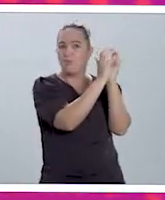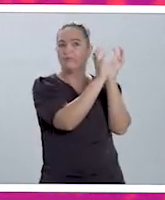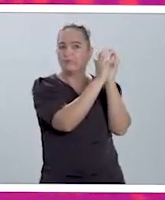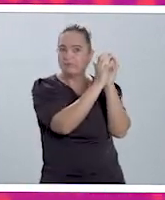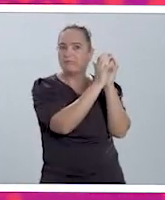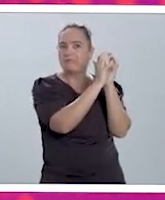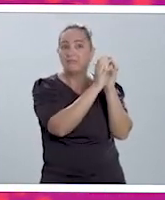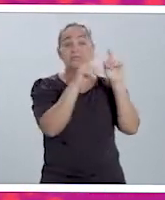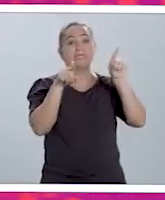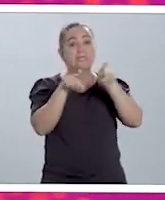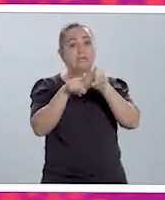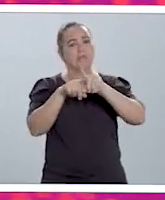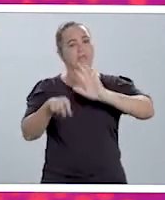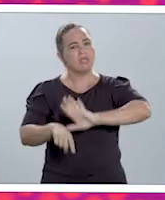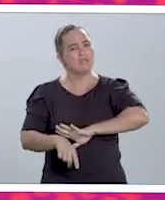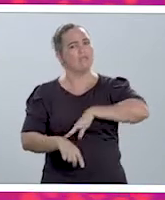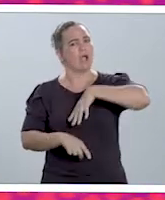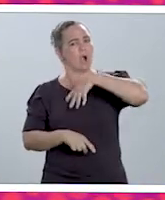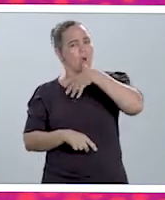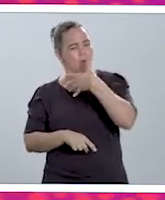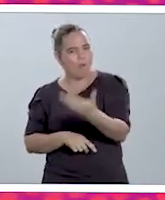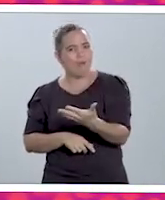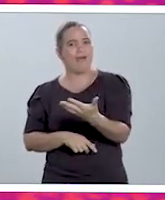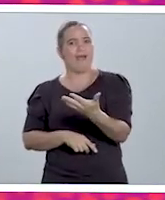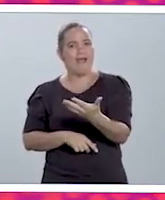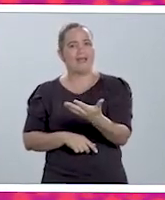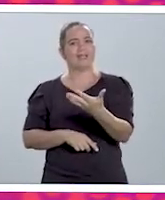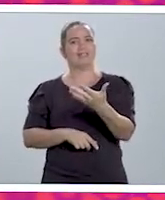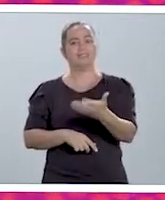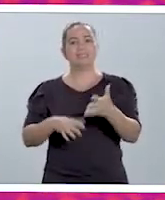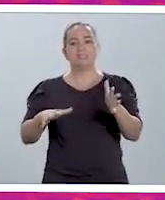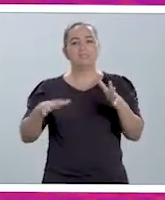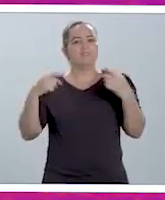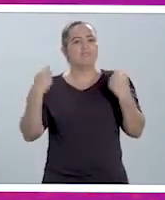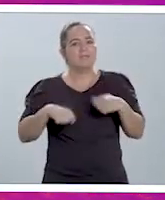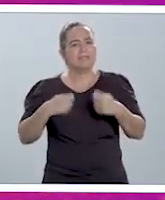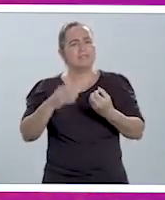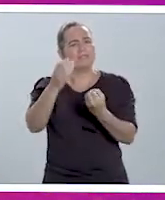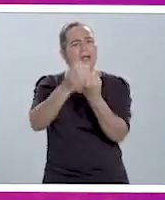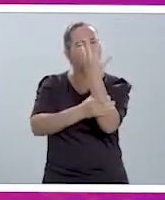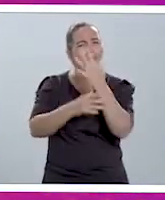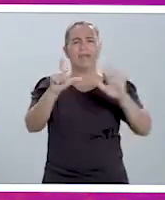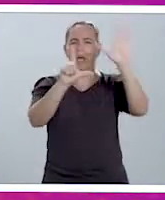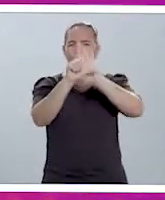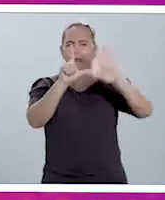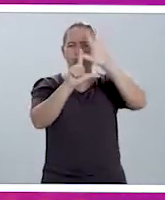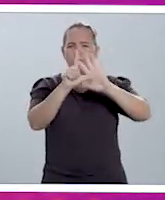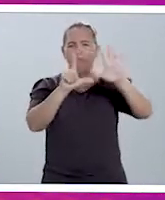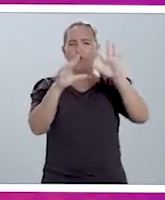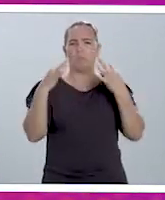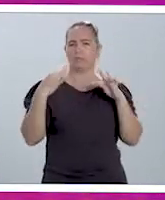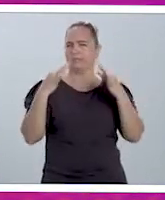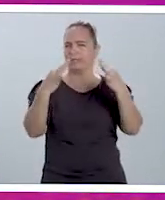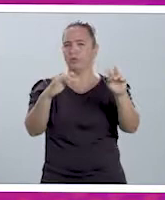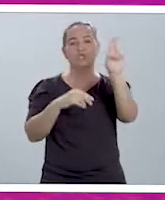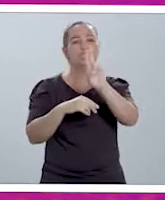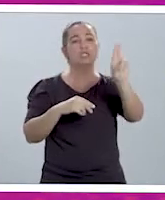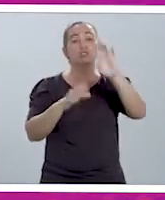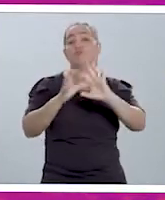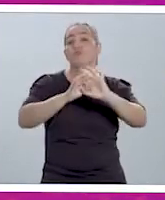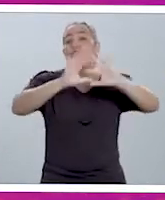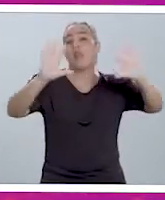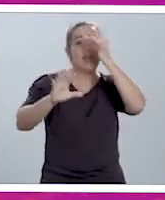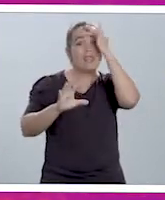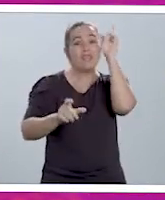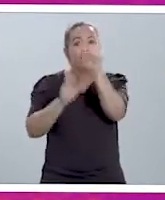de publicizar, digamos assim, uma plataforma tecnológica de uso livre da população. Isso é uma ação